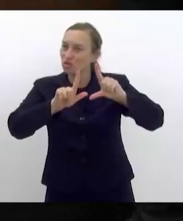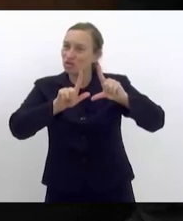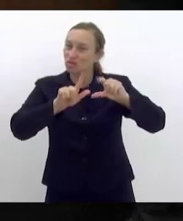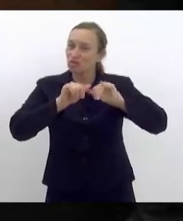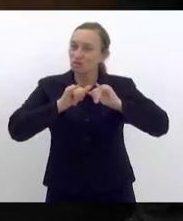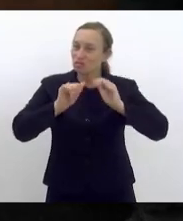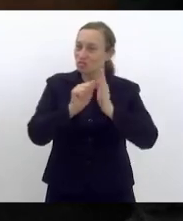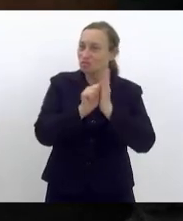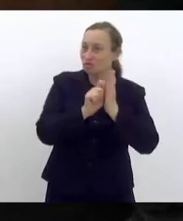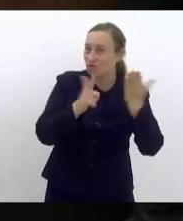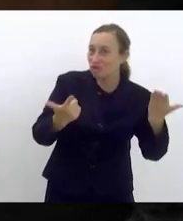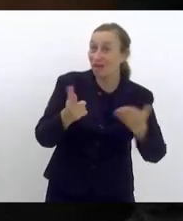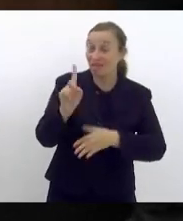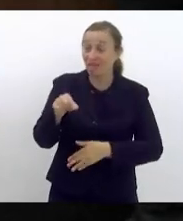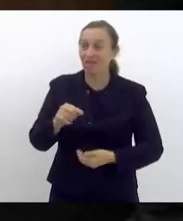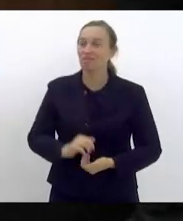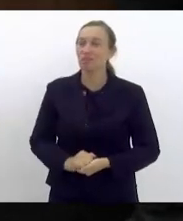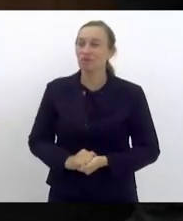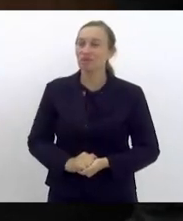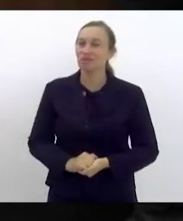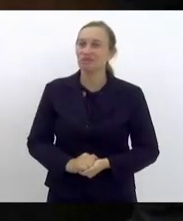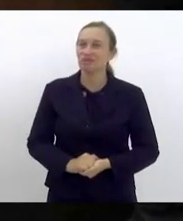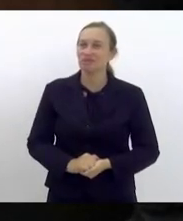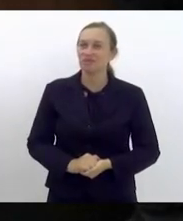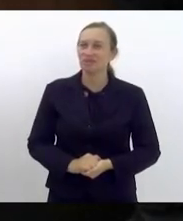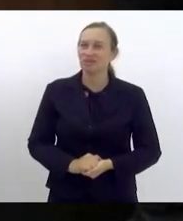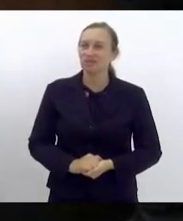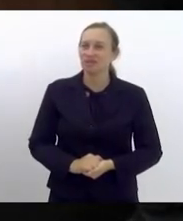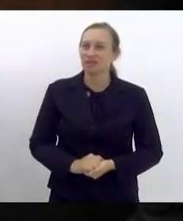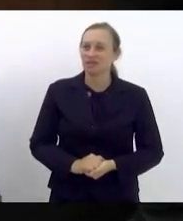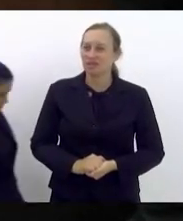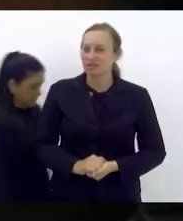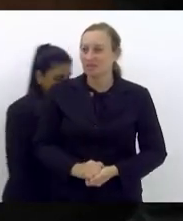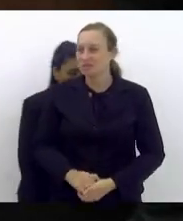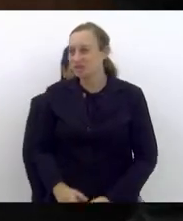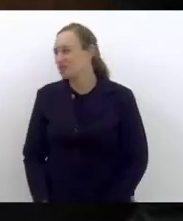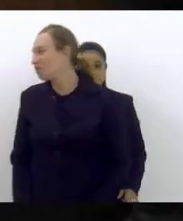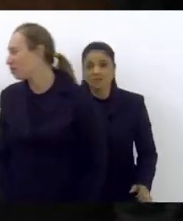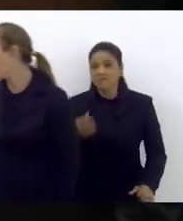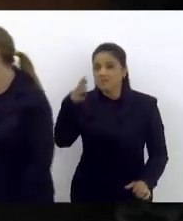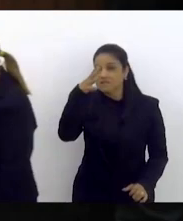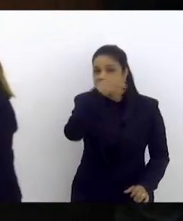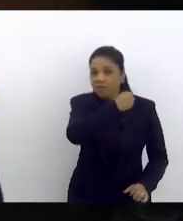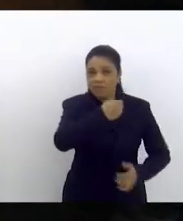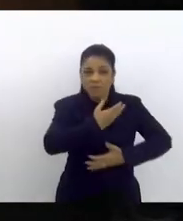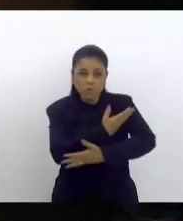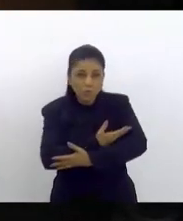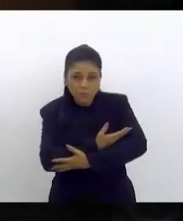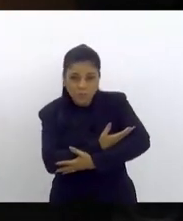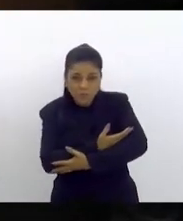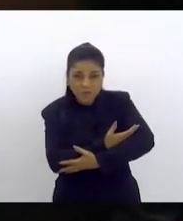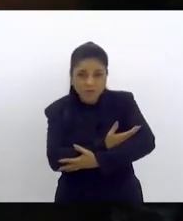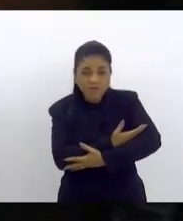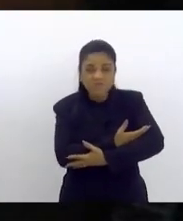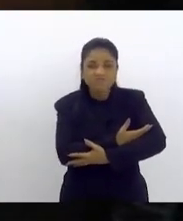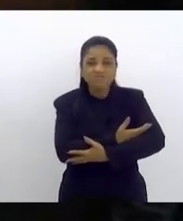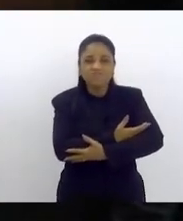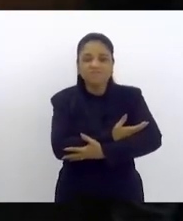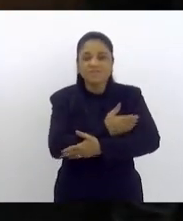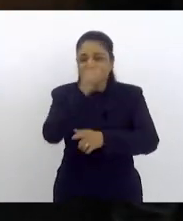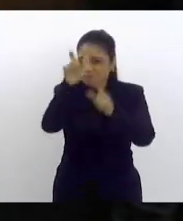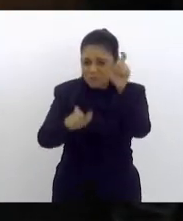não é? E, no momento do salvamento dessa criança, houve uma comoção